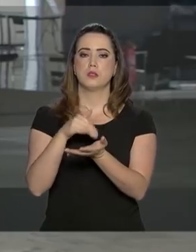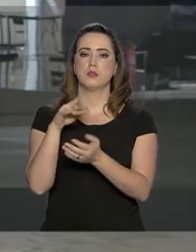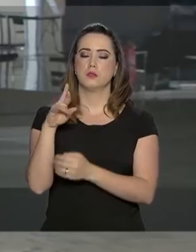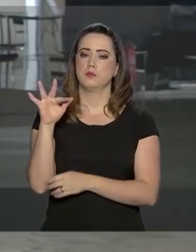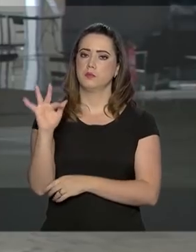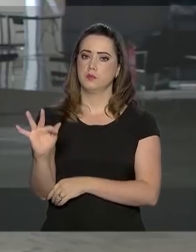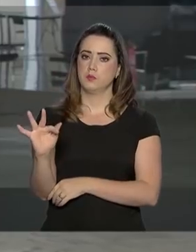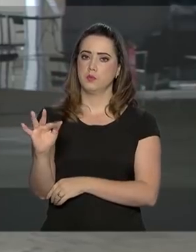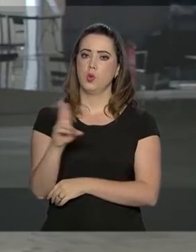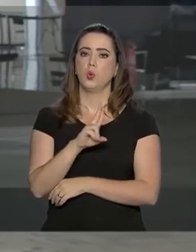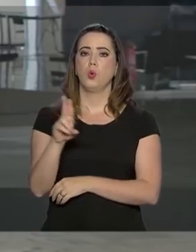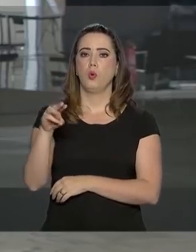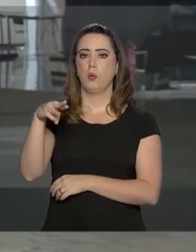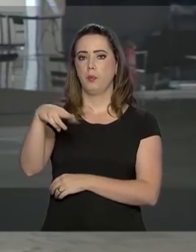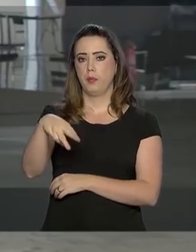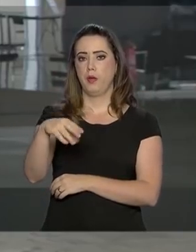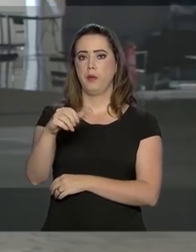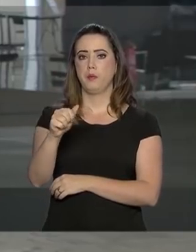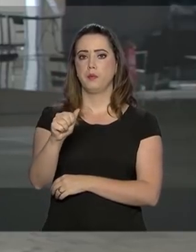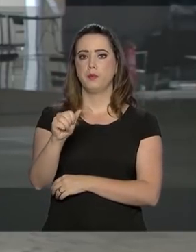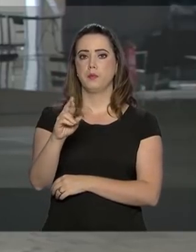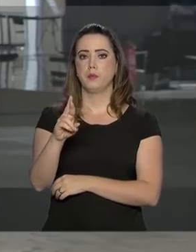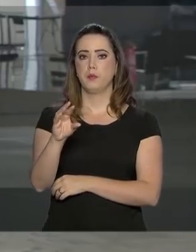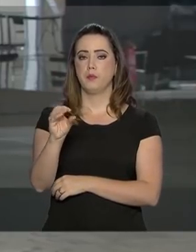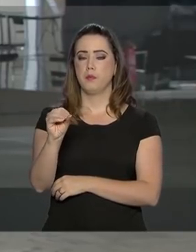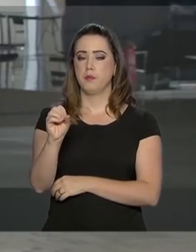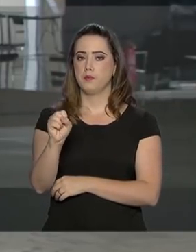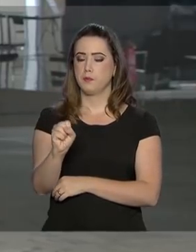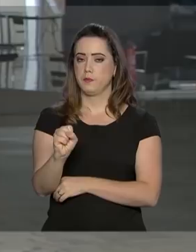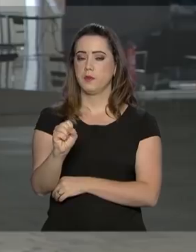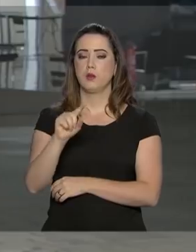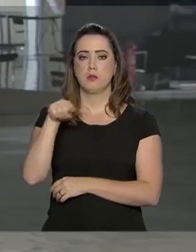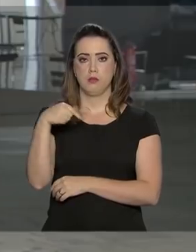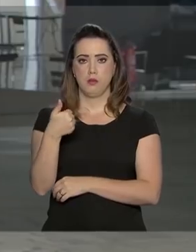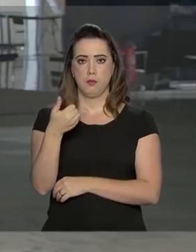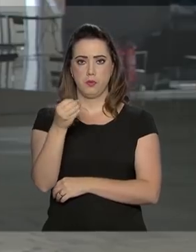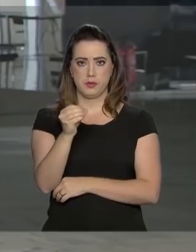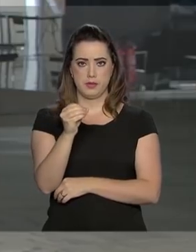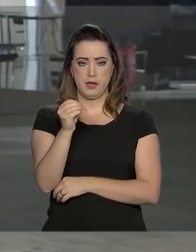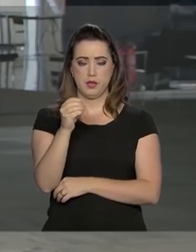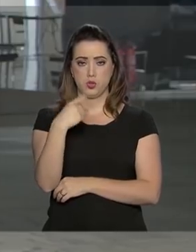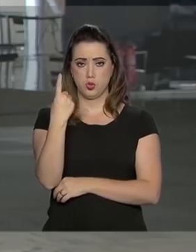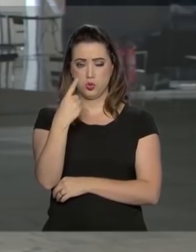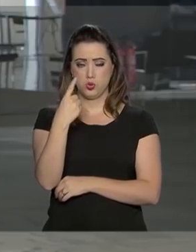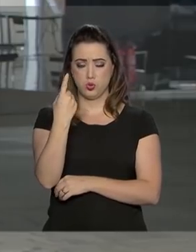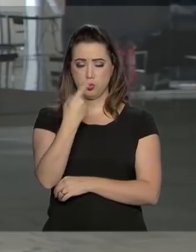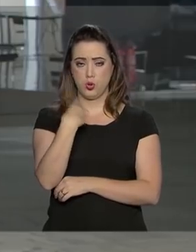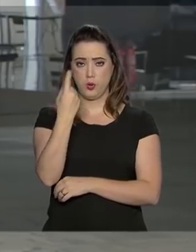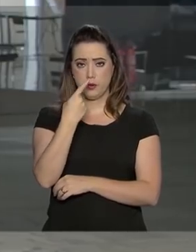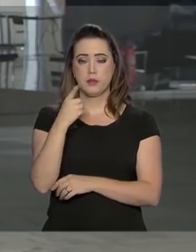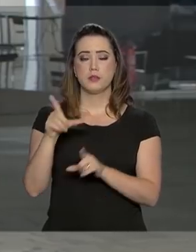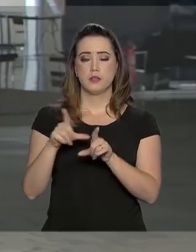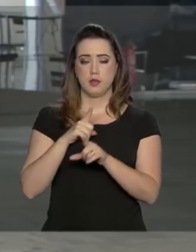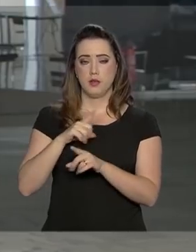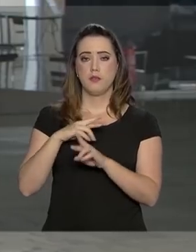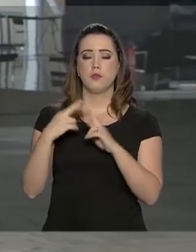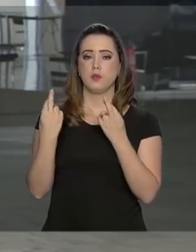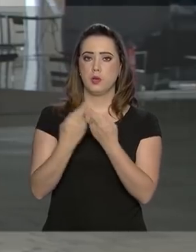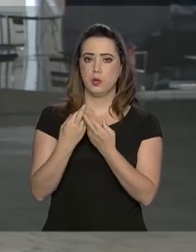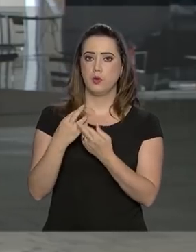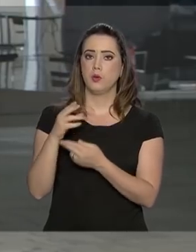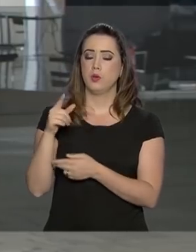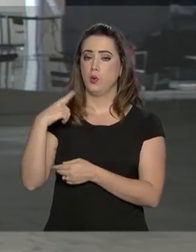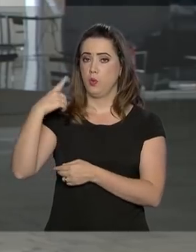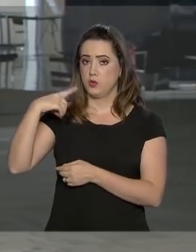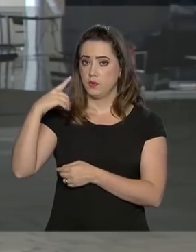Marcos Sintra. Às dez horas, a reunião foi com o advogado-geral da União, André Luiz de Almeida. O